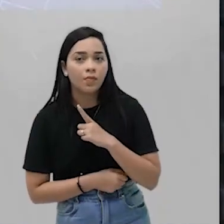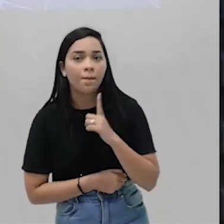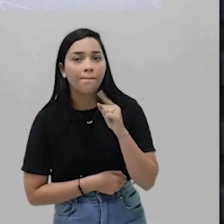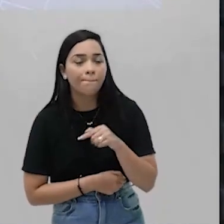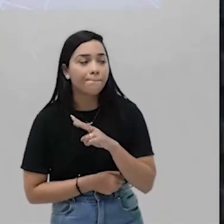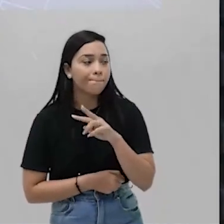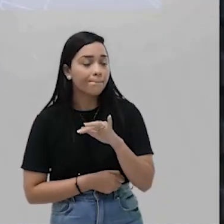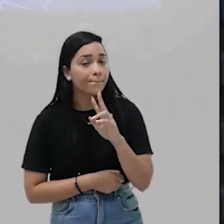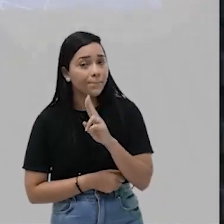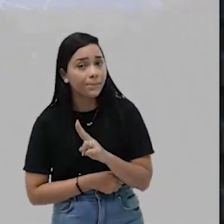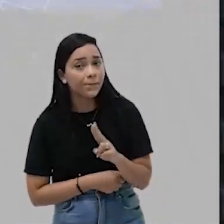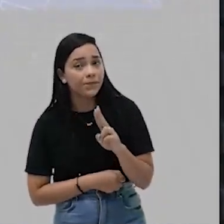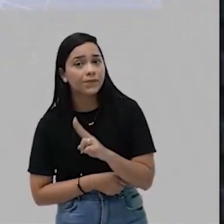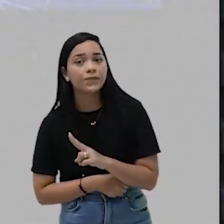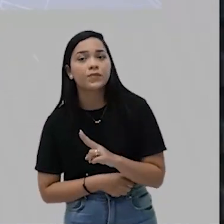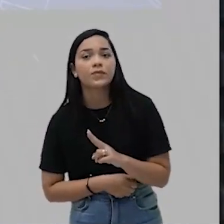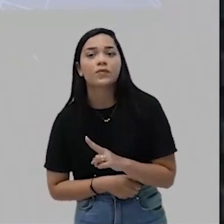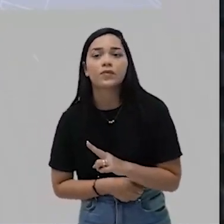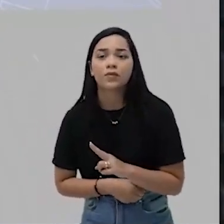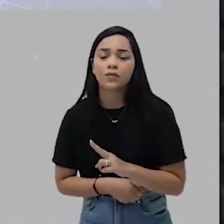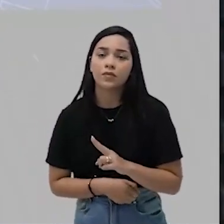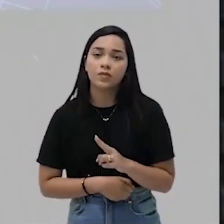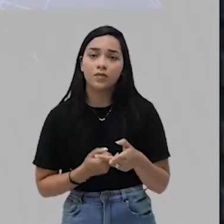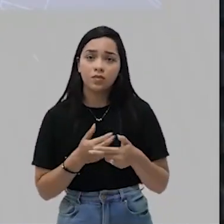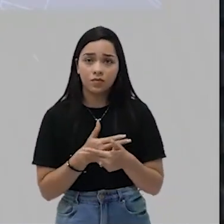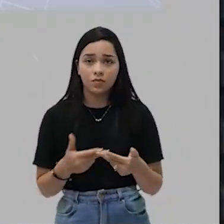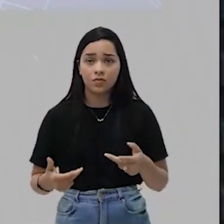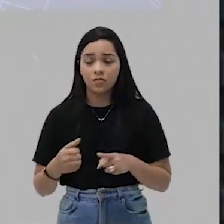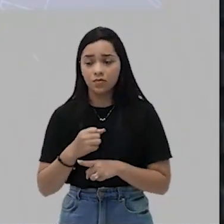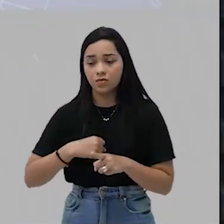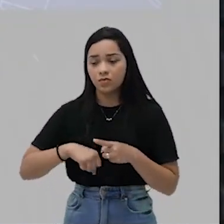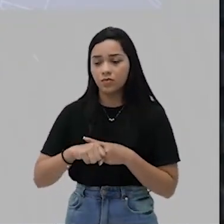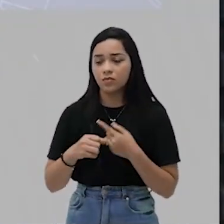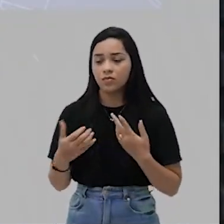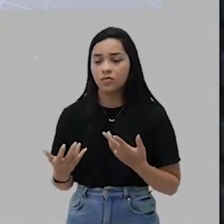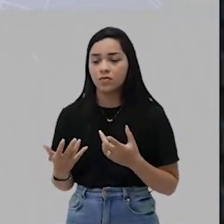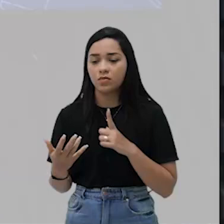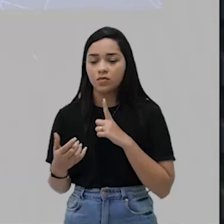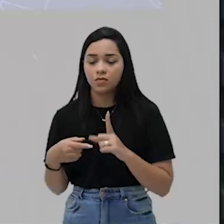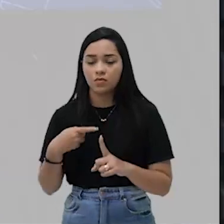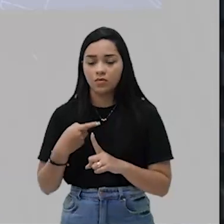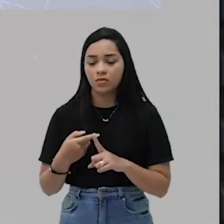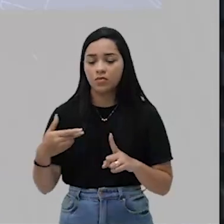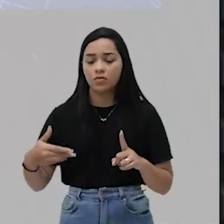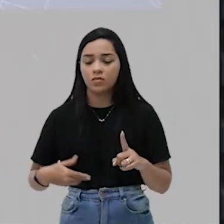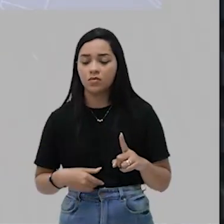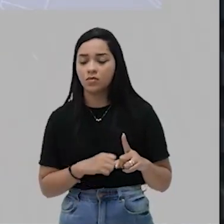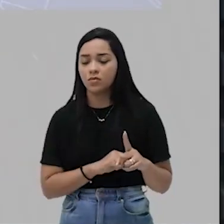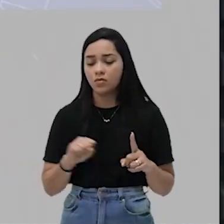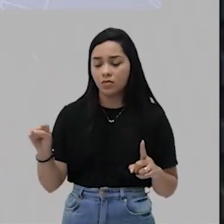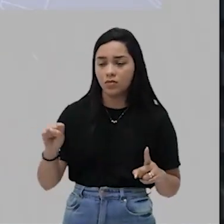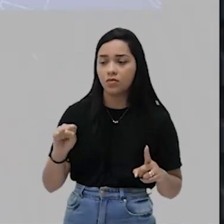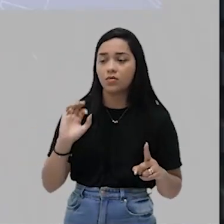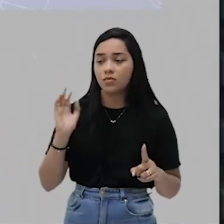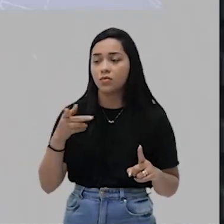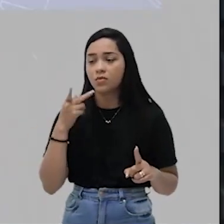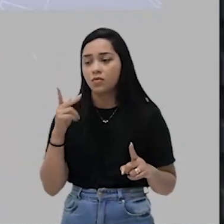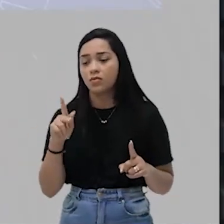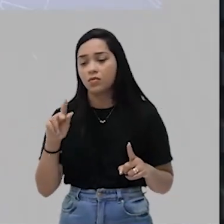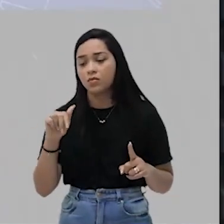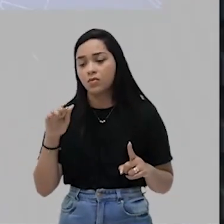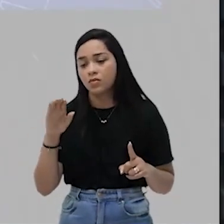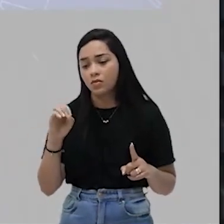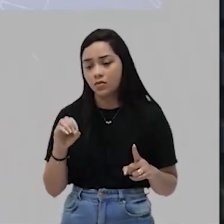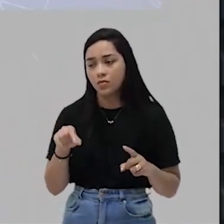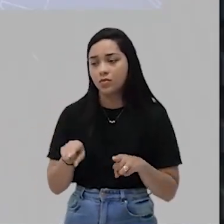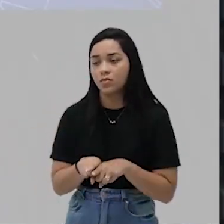eles vão utilizar para dominar essas sociedades. Desde a cruz da fome e da espada, como diria o grande Pablo Neruda,